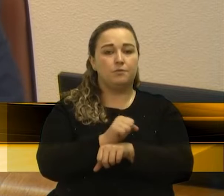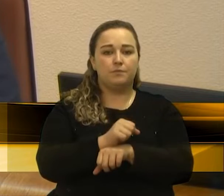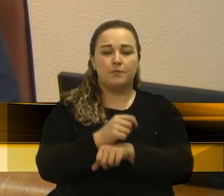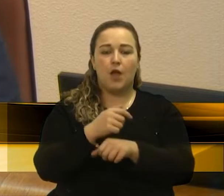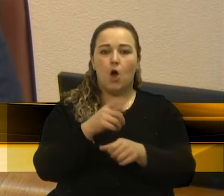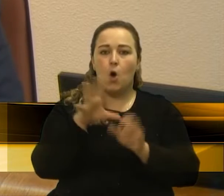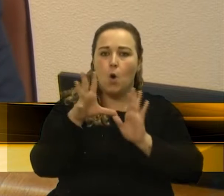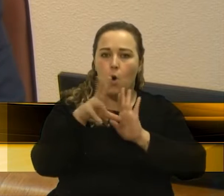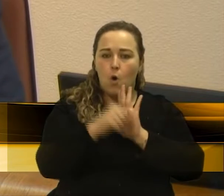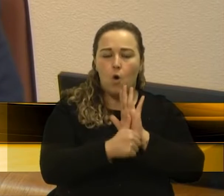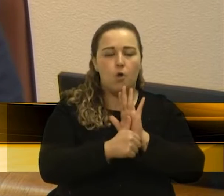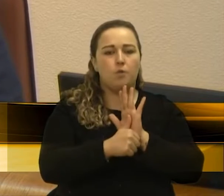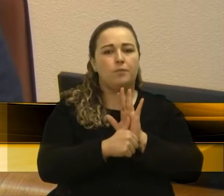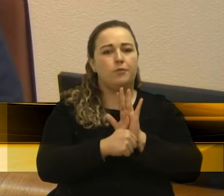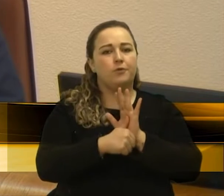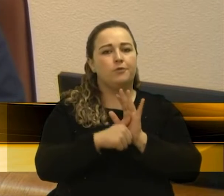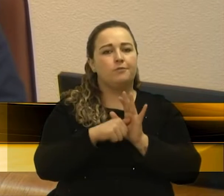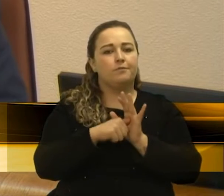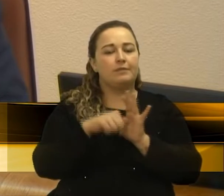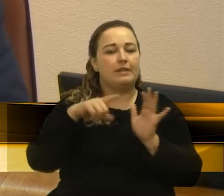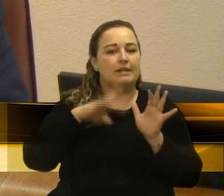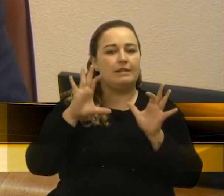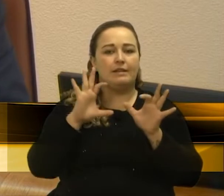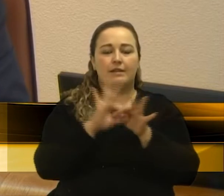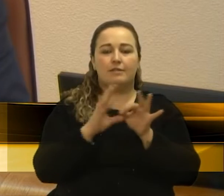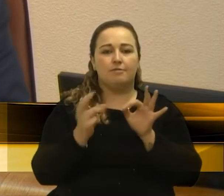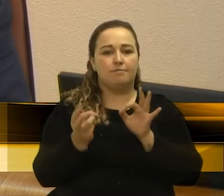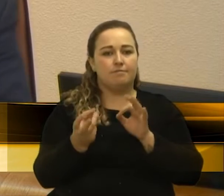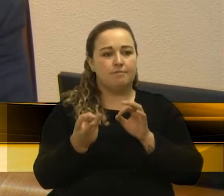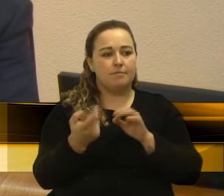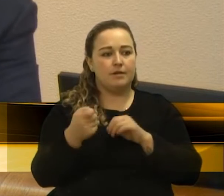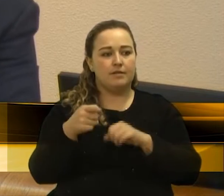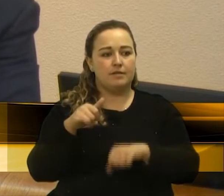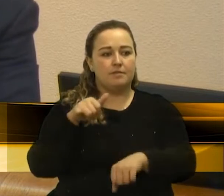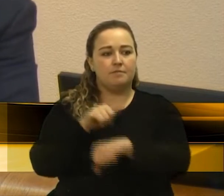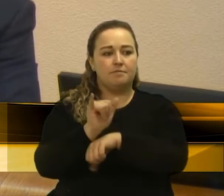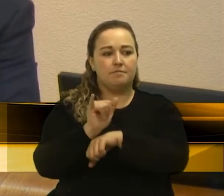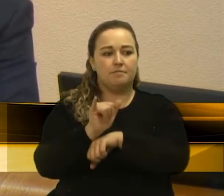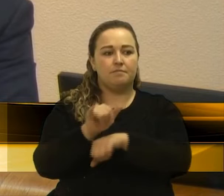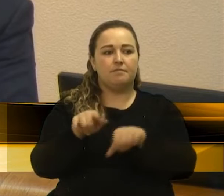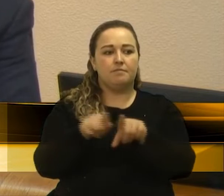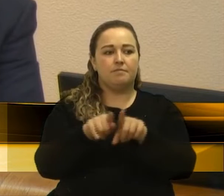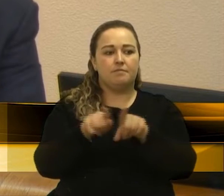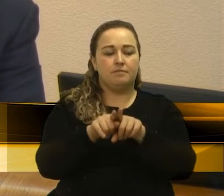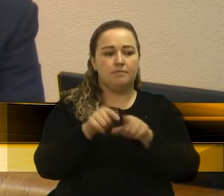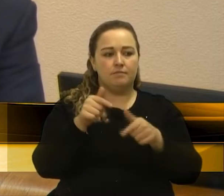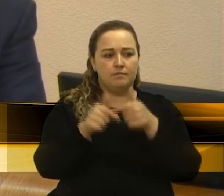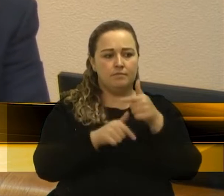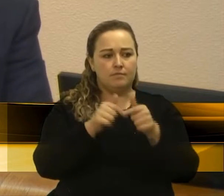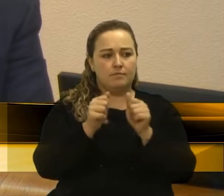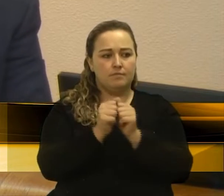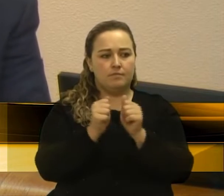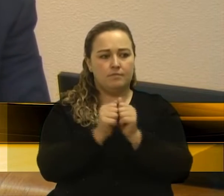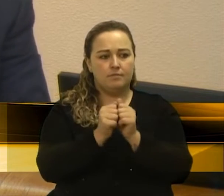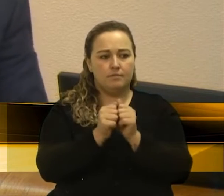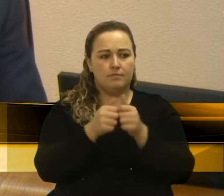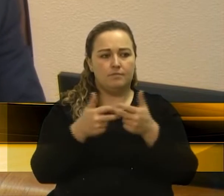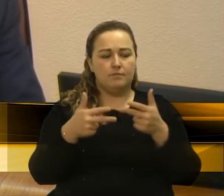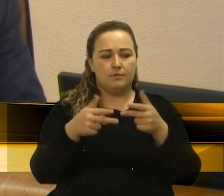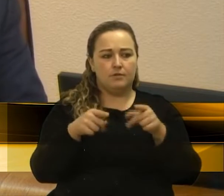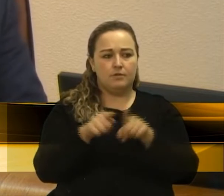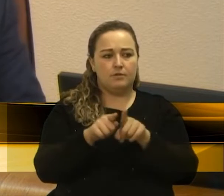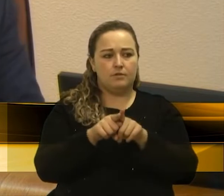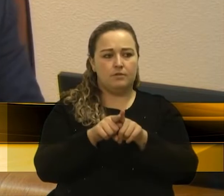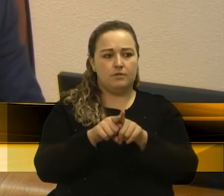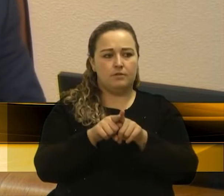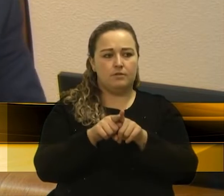envolvidas com tráfico de drogas. E essa realidade tem que ser mudada com prevenção. E aí o governo faz ao contrário, avaliza, não a prevenção